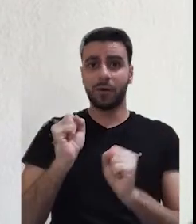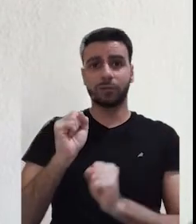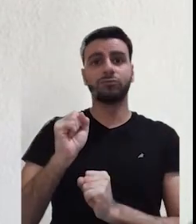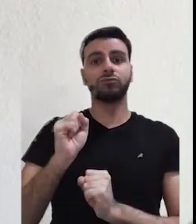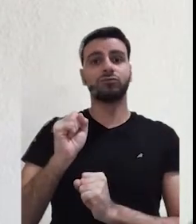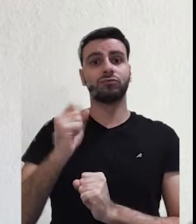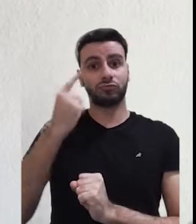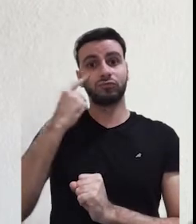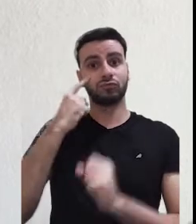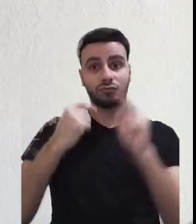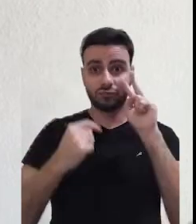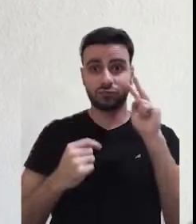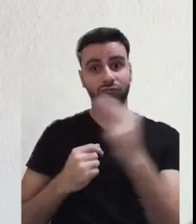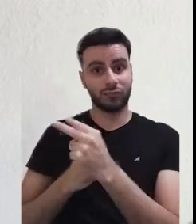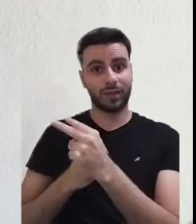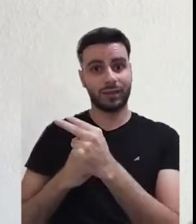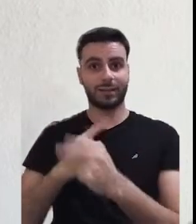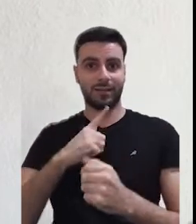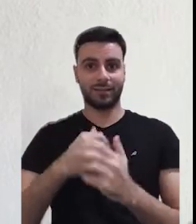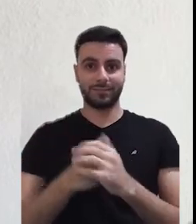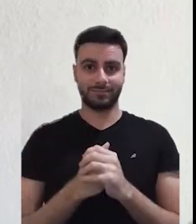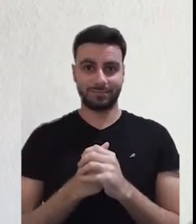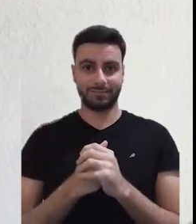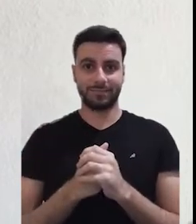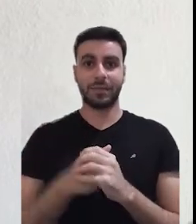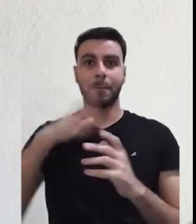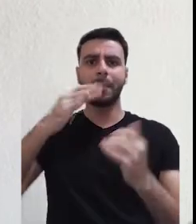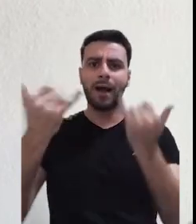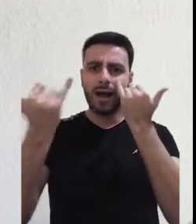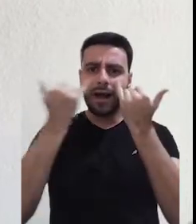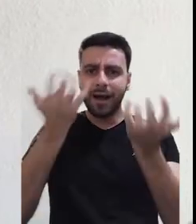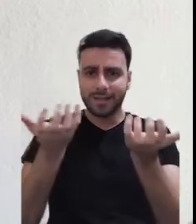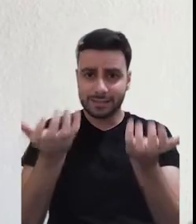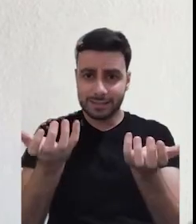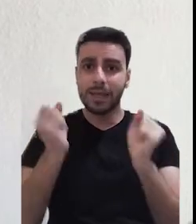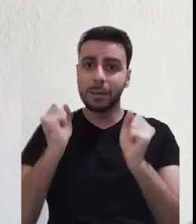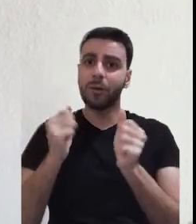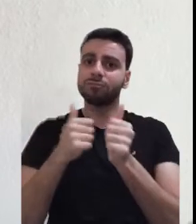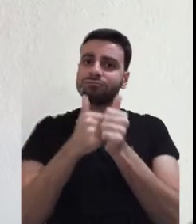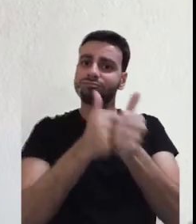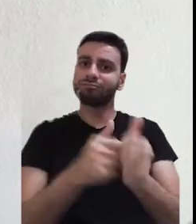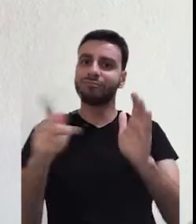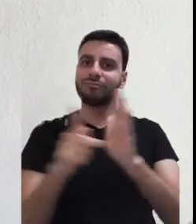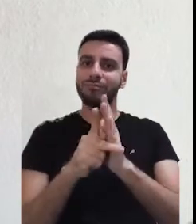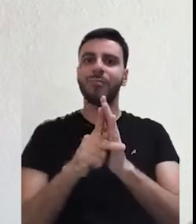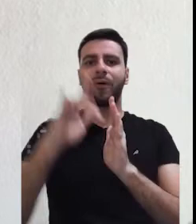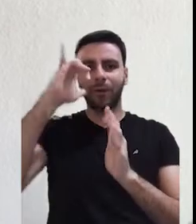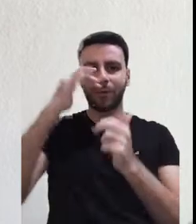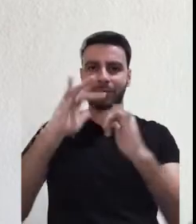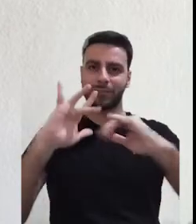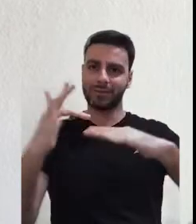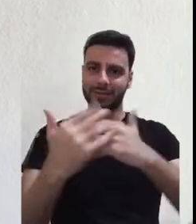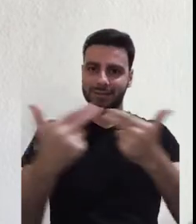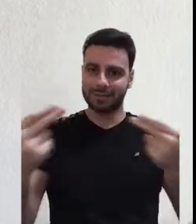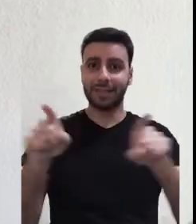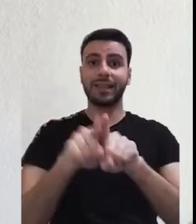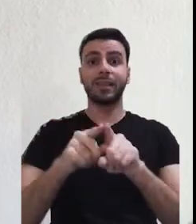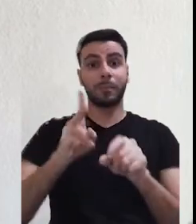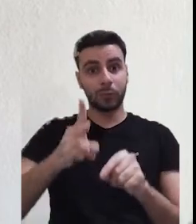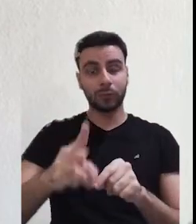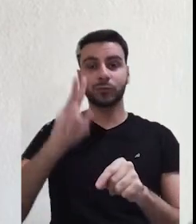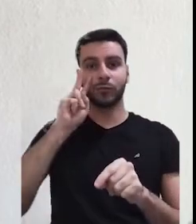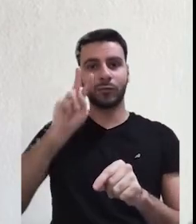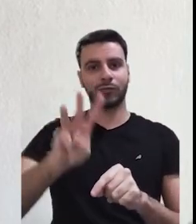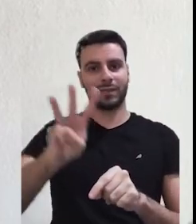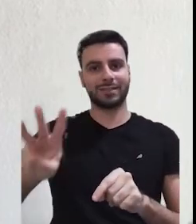matérias que você acompanhou aqui, você encontra na descrição do vídeo. Para outras notícias, siga a UFJF nas redes sociais